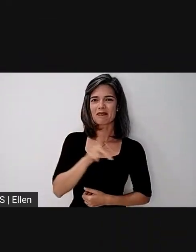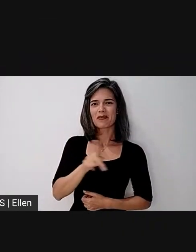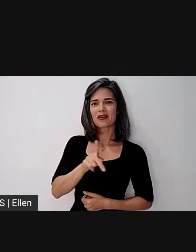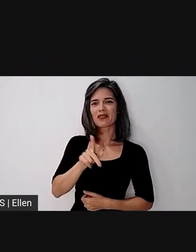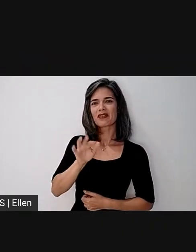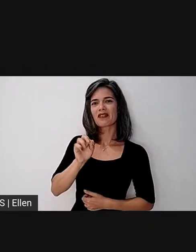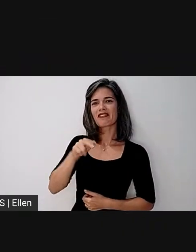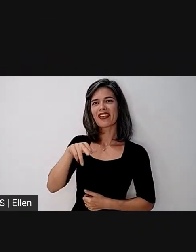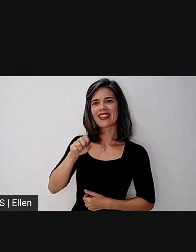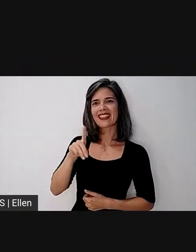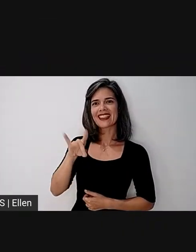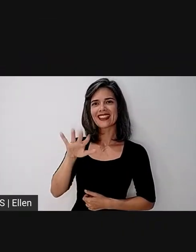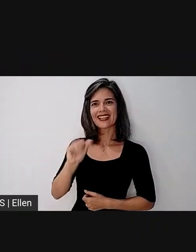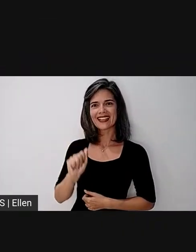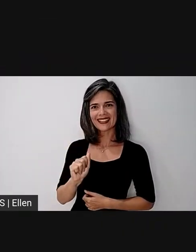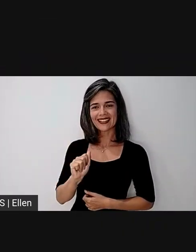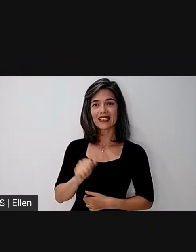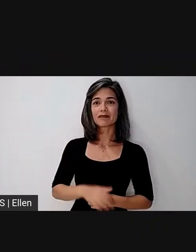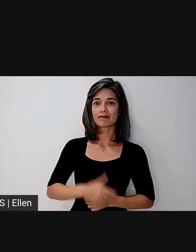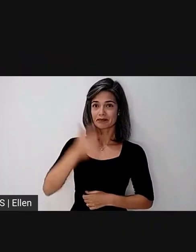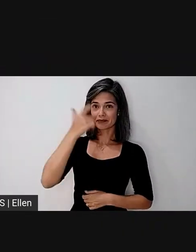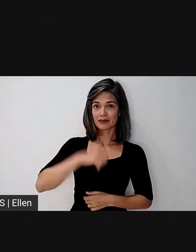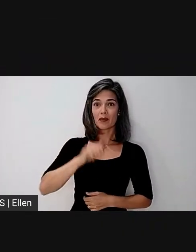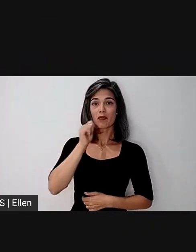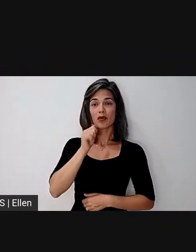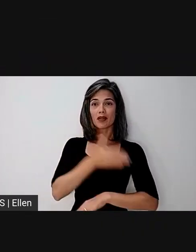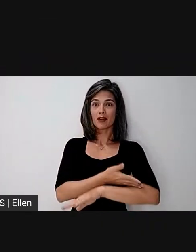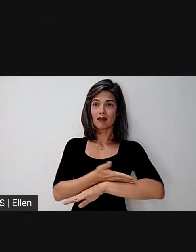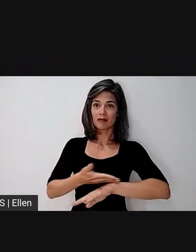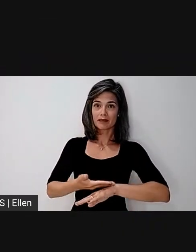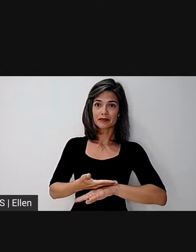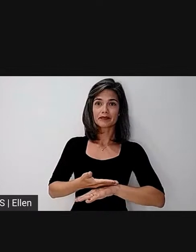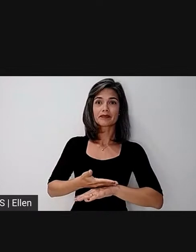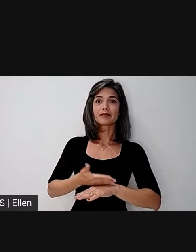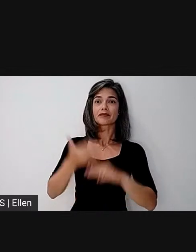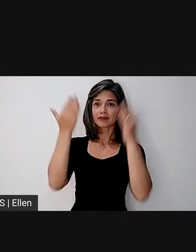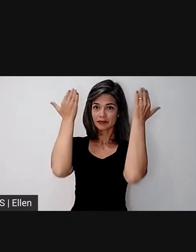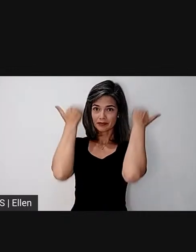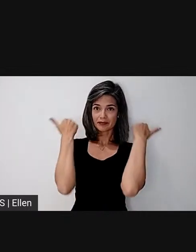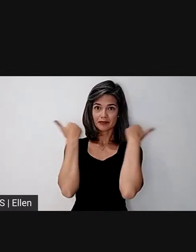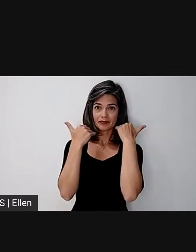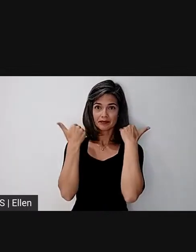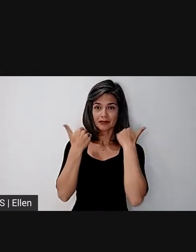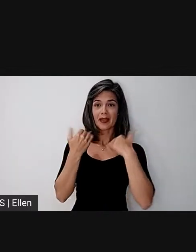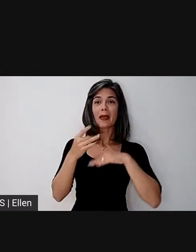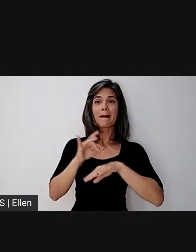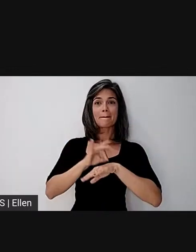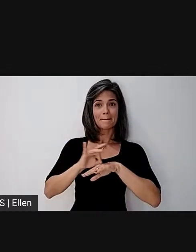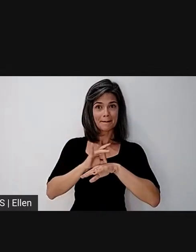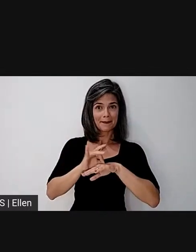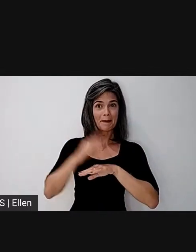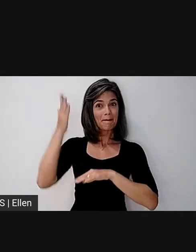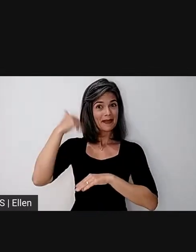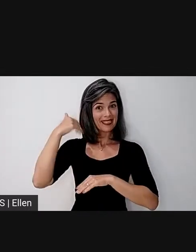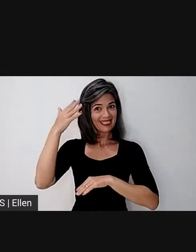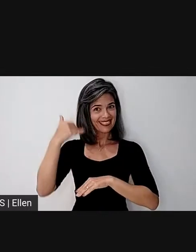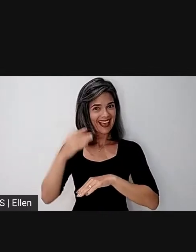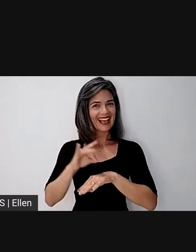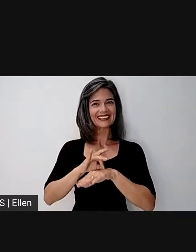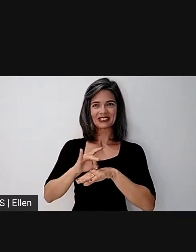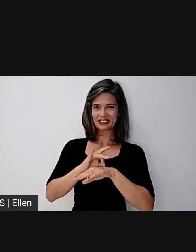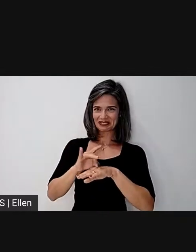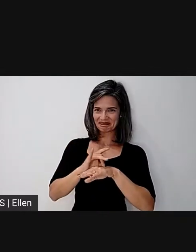Camargo. Eu sou uma mulher branca, com cabelos curtos e pretos, pintados de preto, na verdade, né?